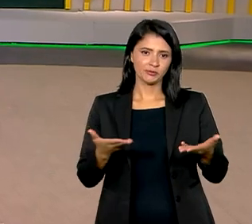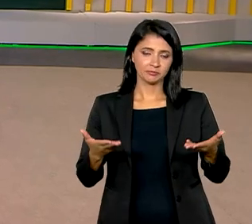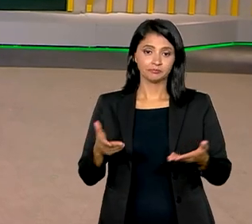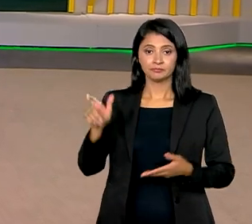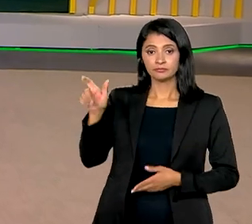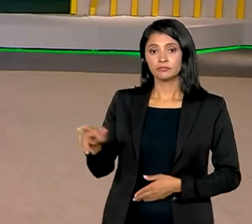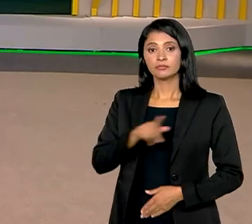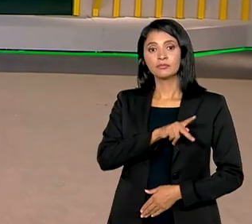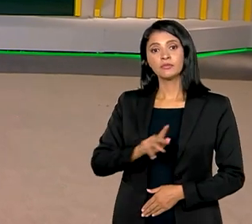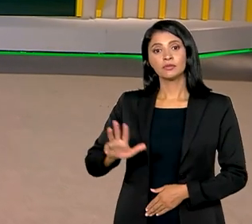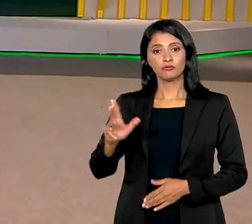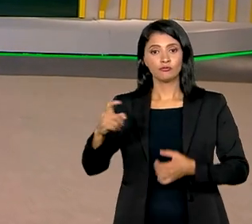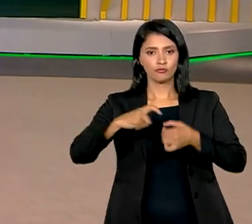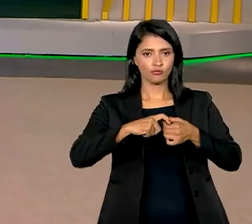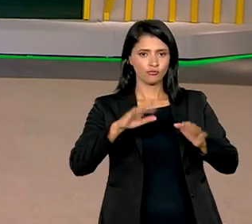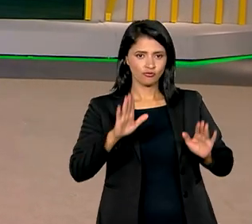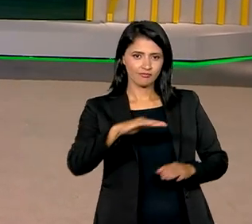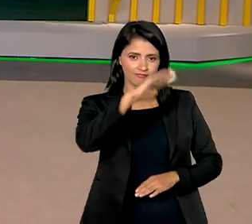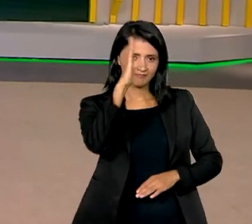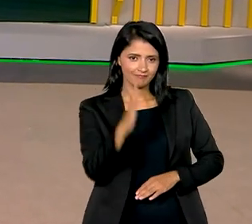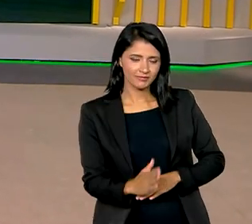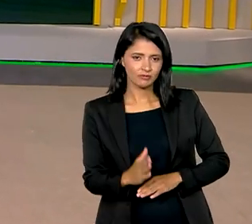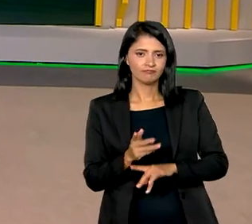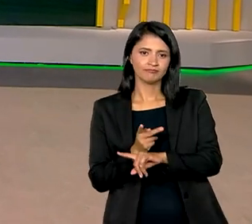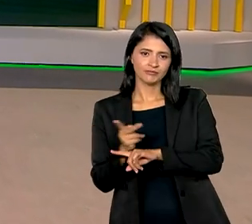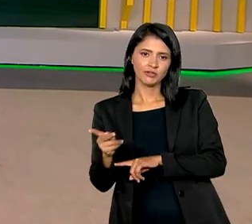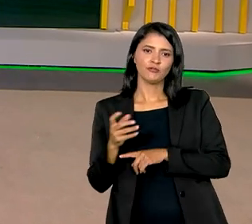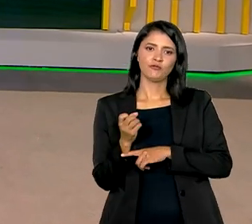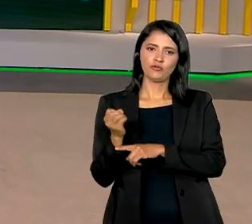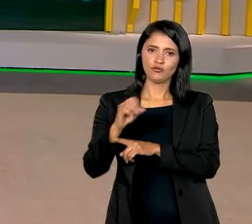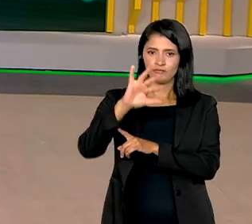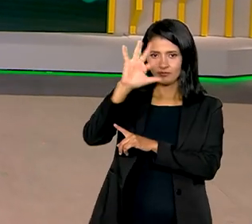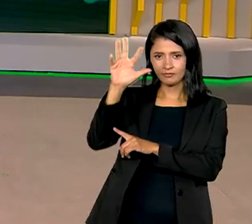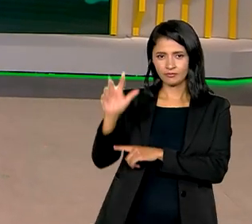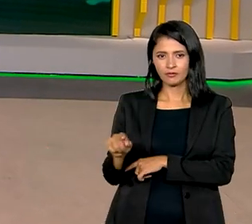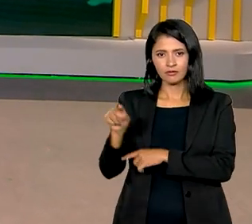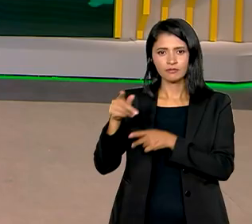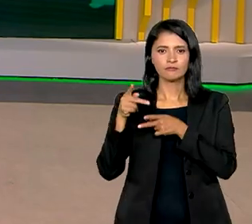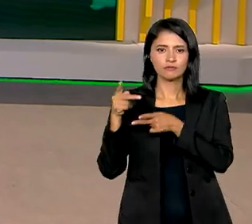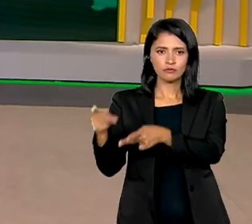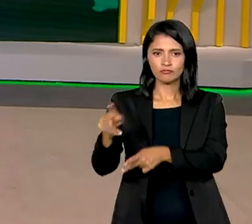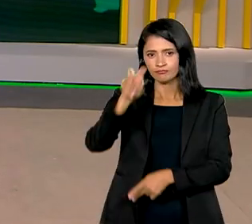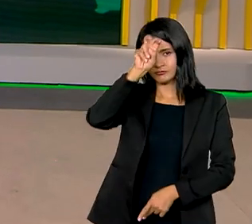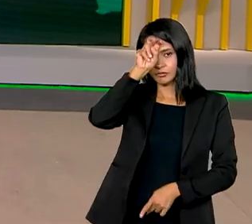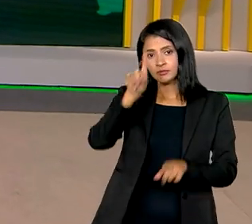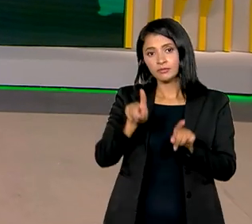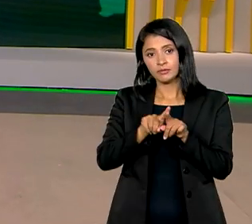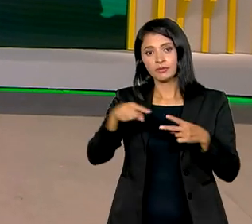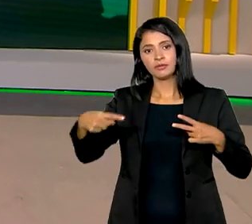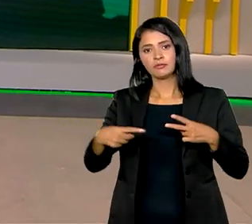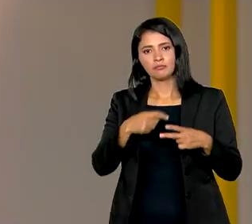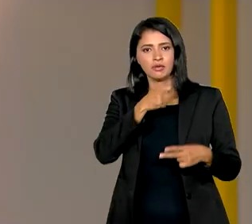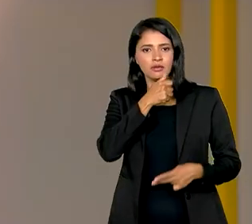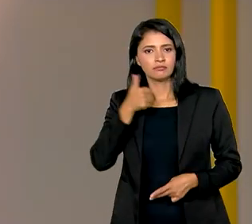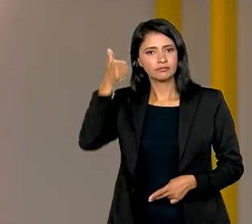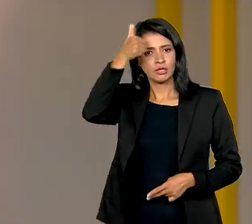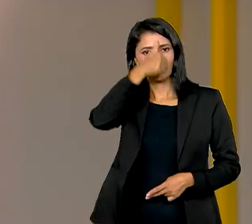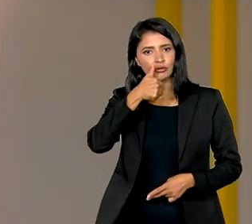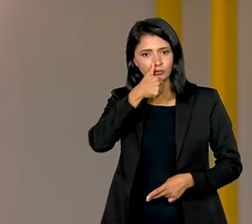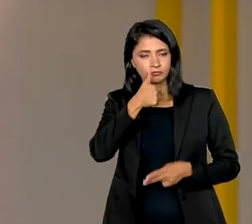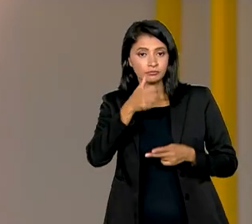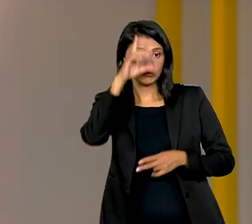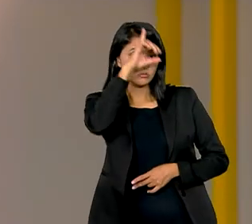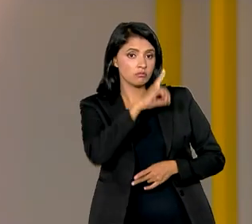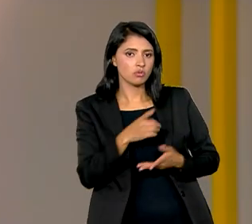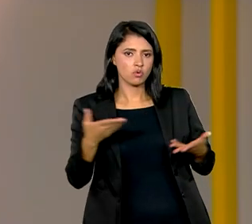E o presidente Lula já está no Brasil depois da passagem pela África, onde visitou o Egito e a Etiópia. Neste